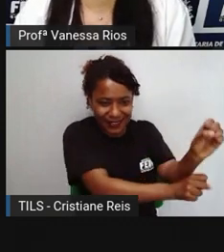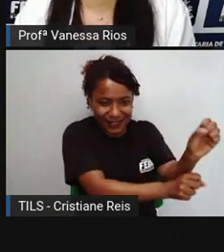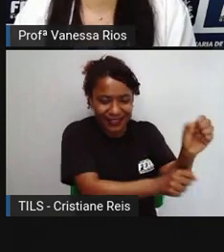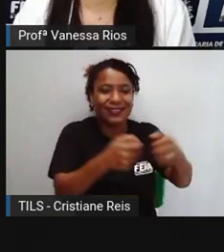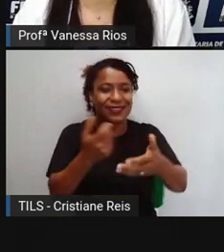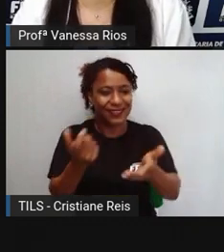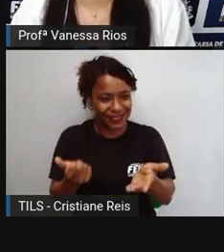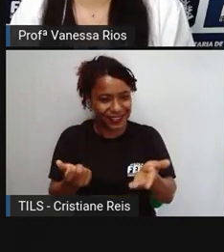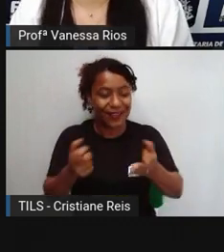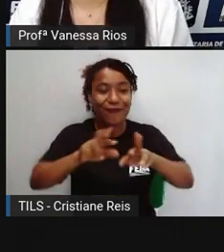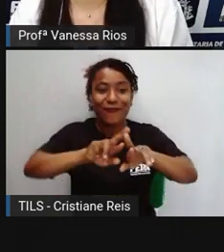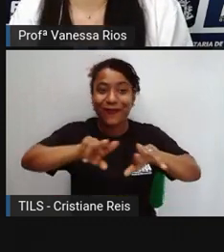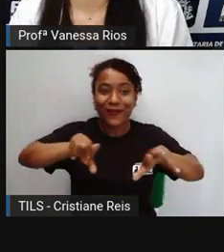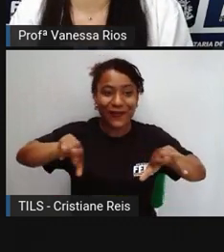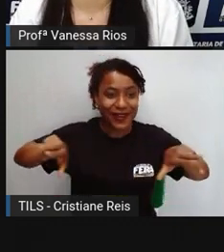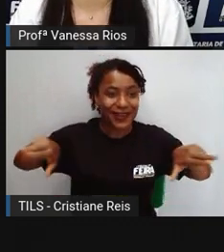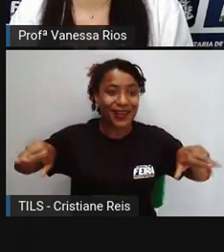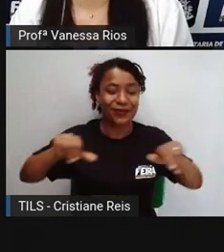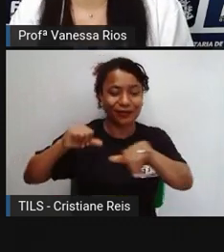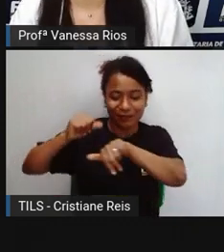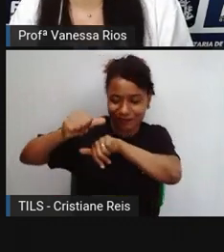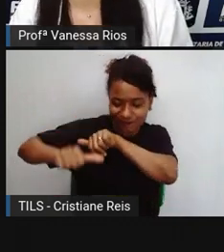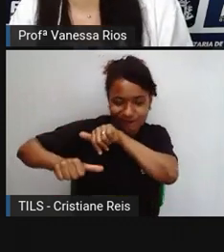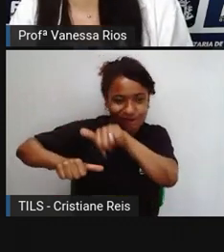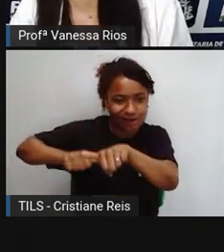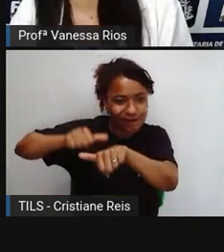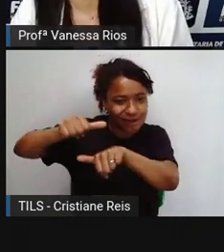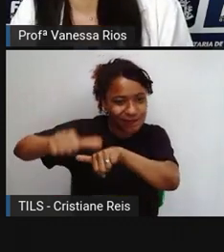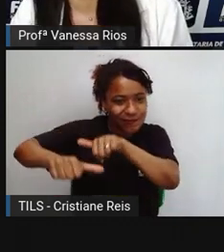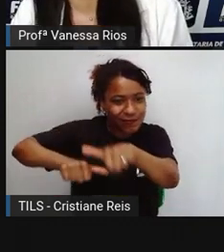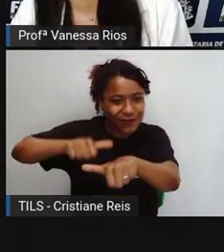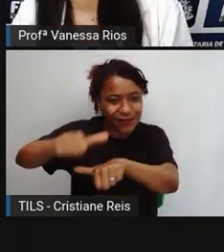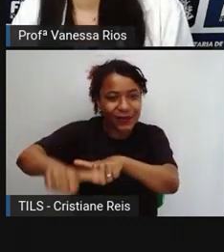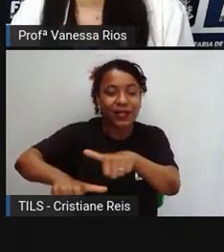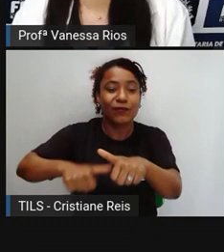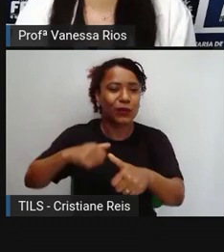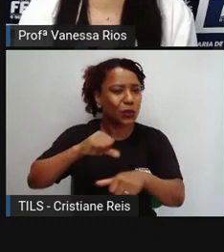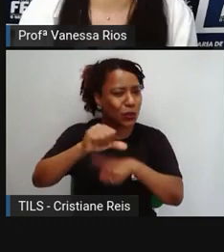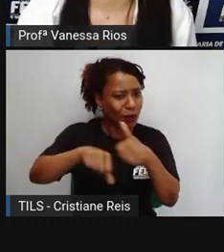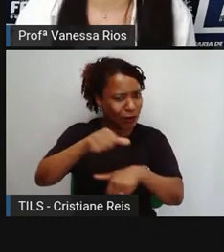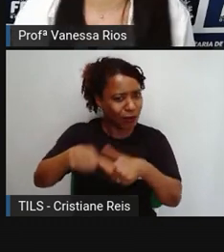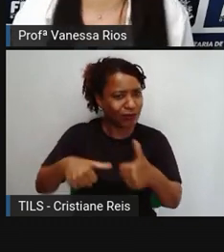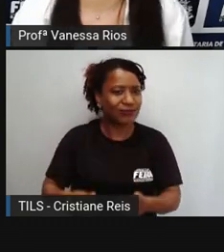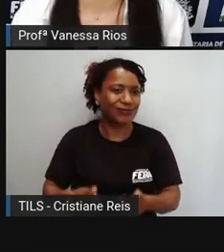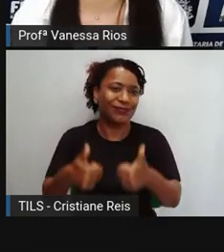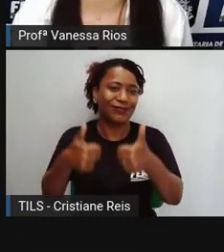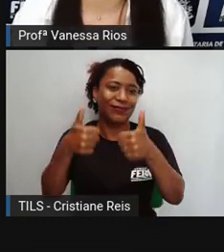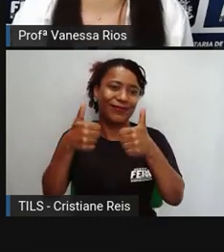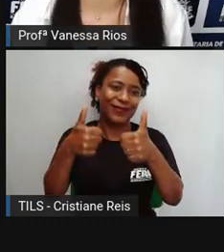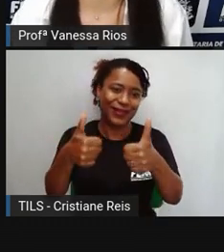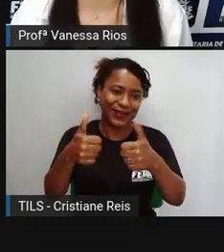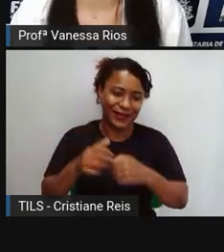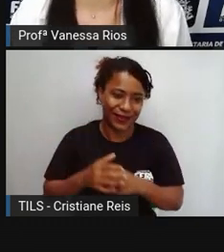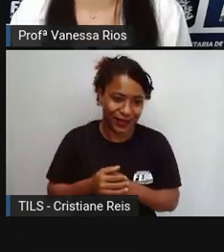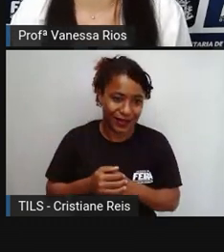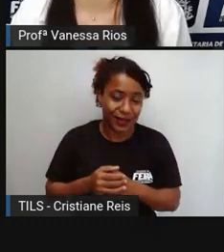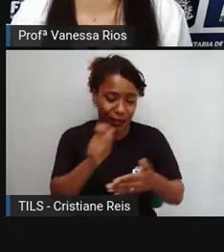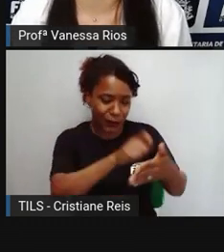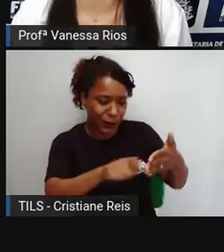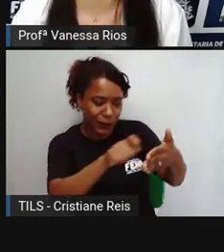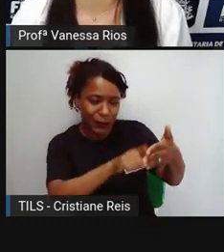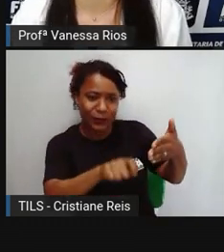Então, assim, tudo foi se modificando, foi se aprimorando, de forma que conseguisse atender as